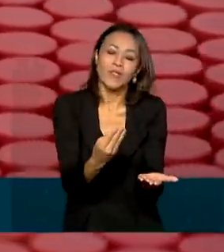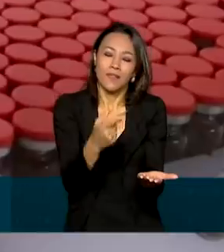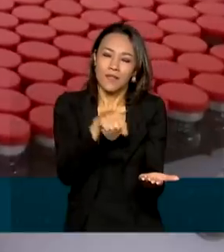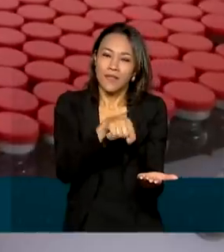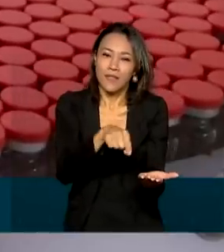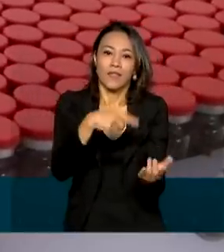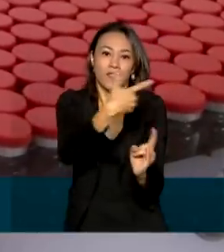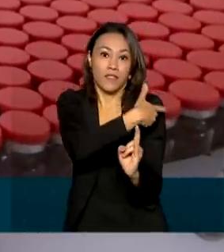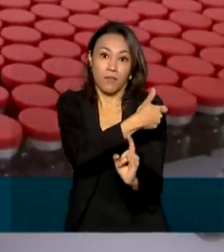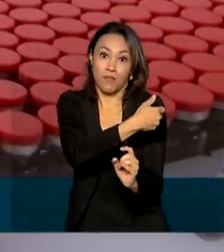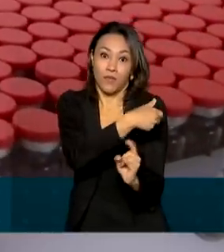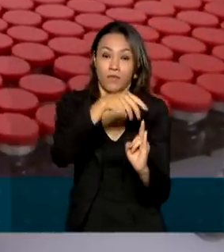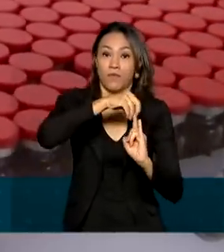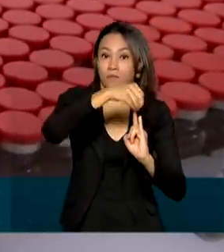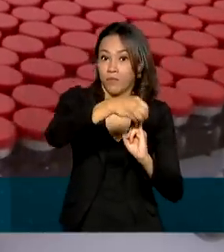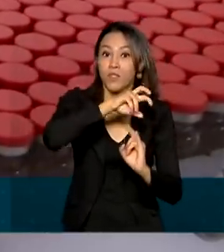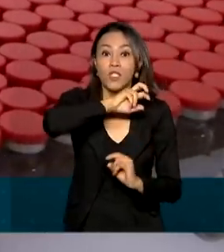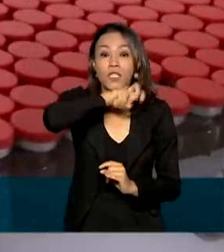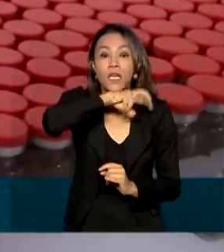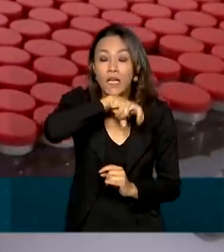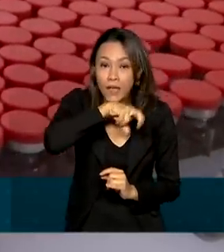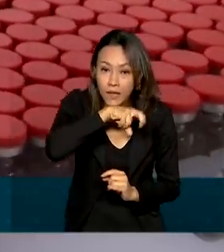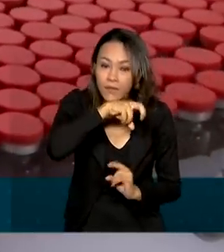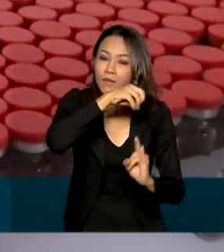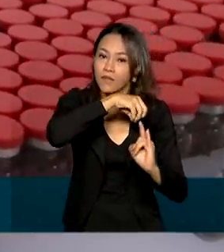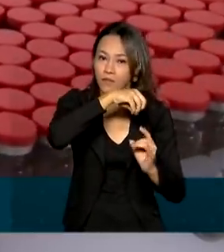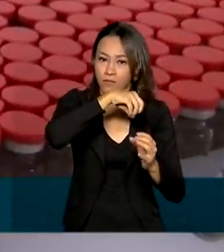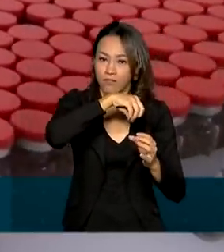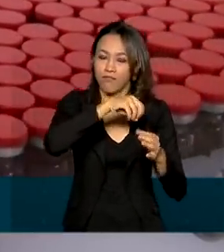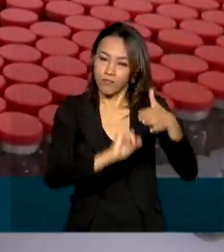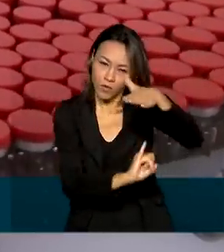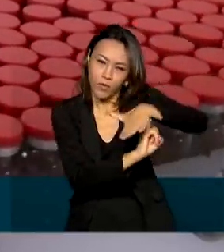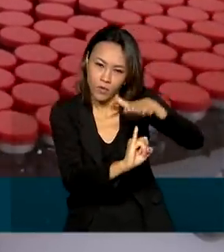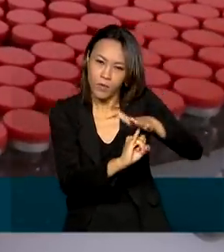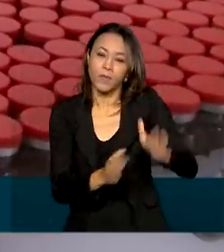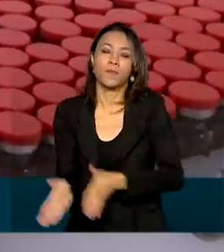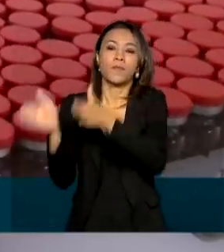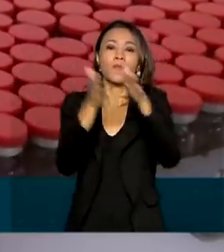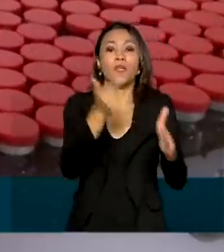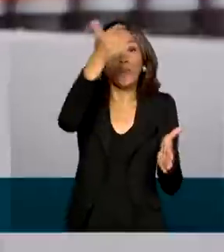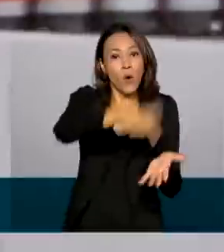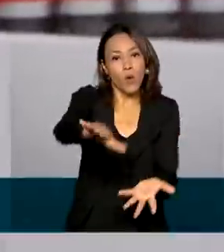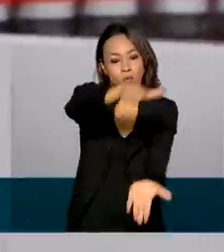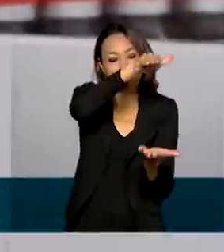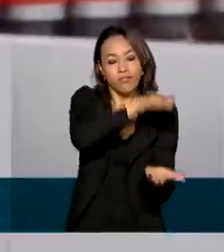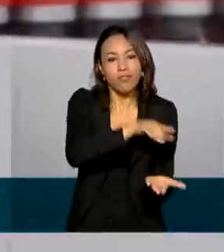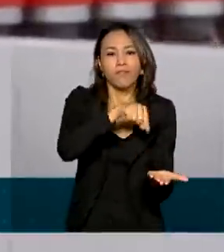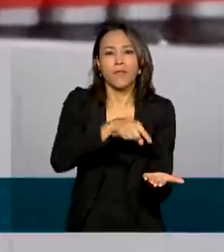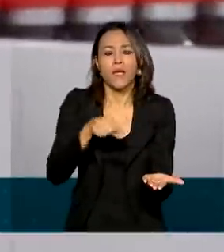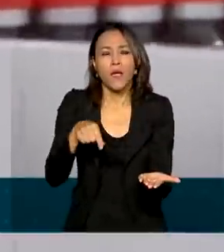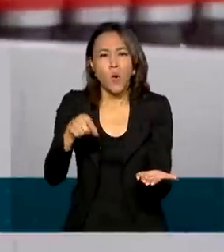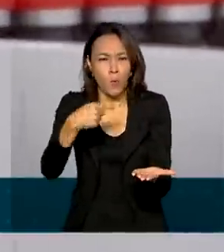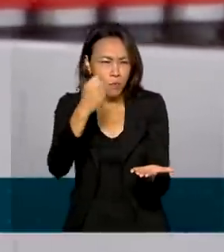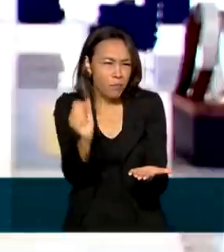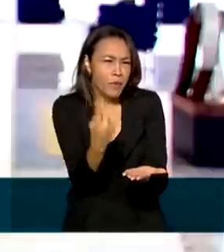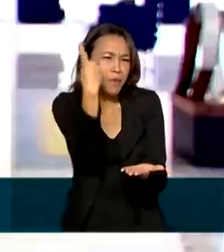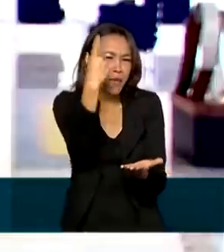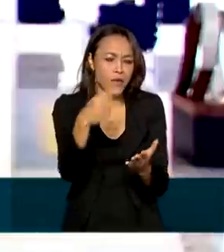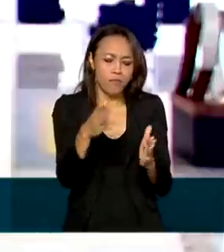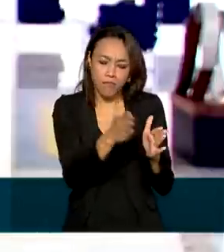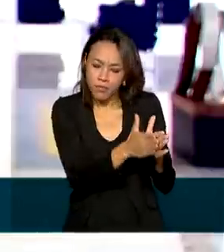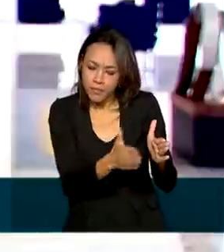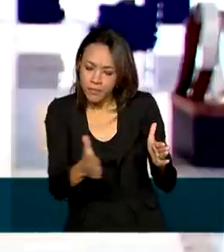e quase 17 milhões da vacina da AstraZeneca. O cronograma do primeiro semestre apresentado pelo ministro